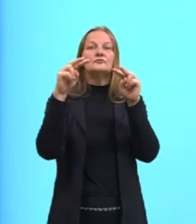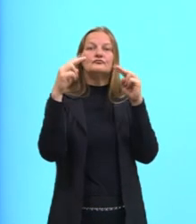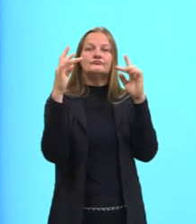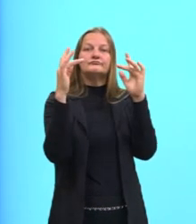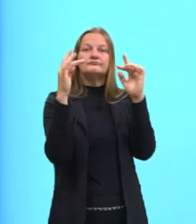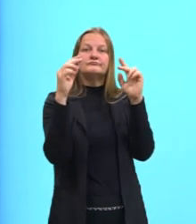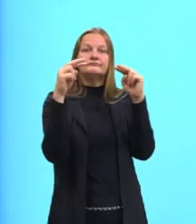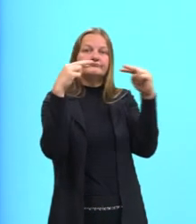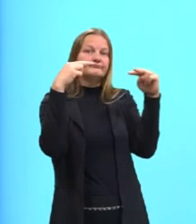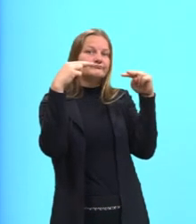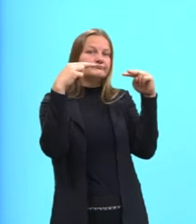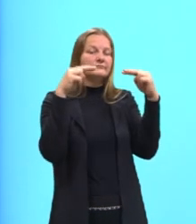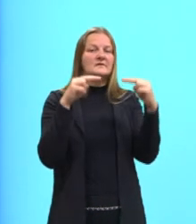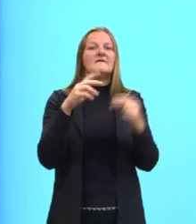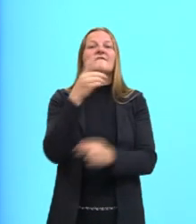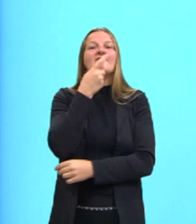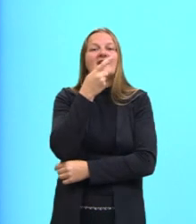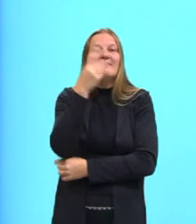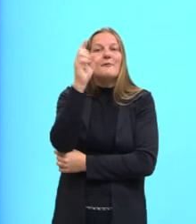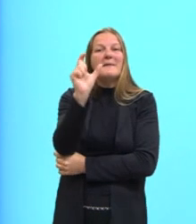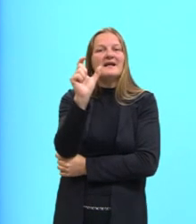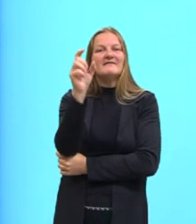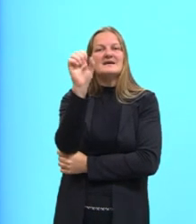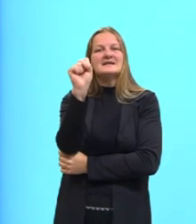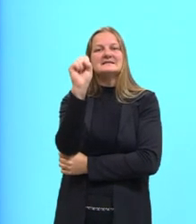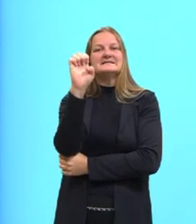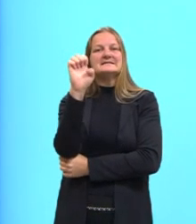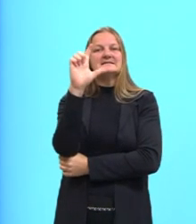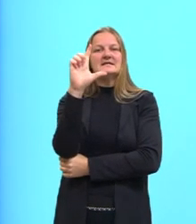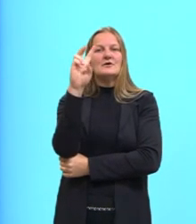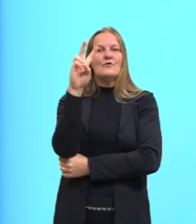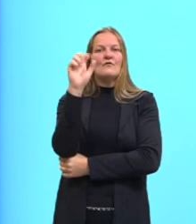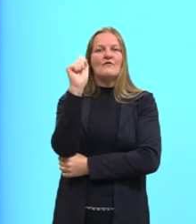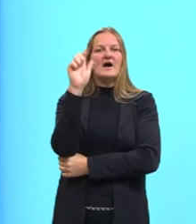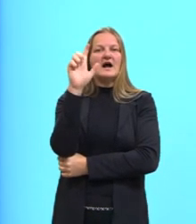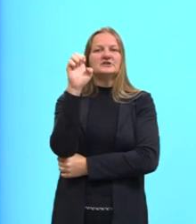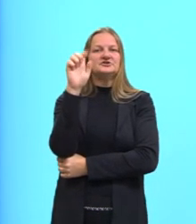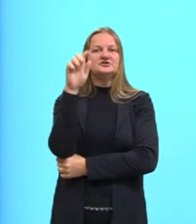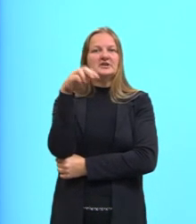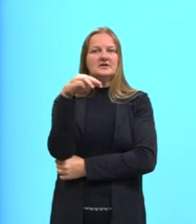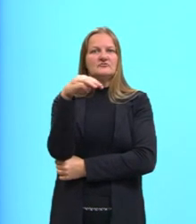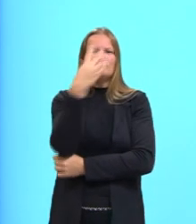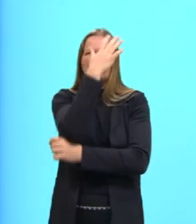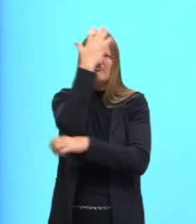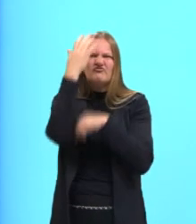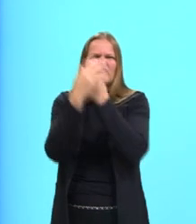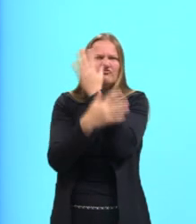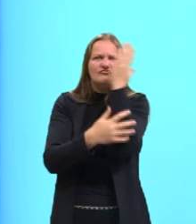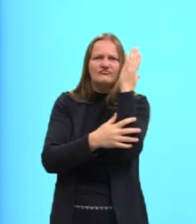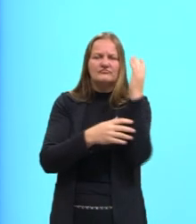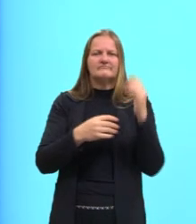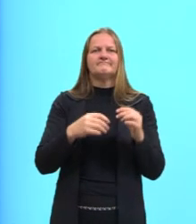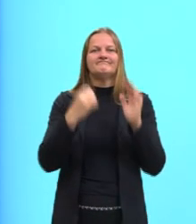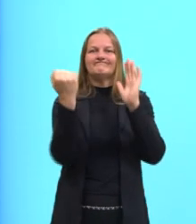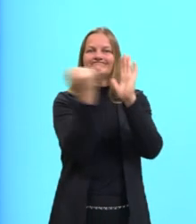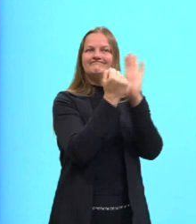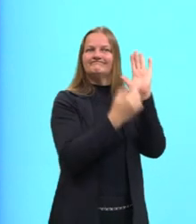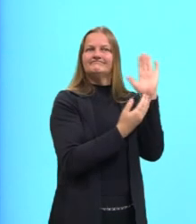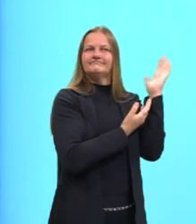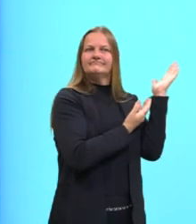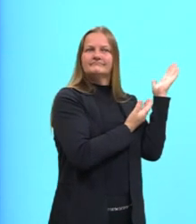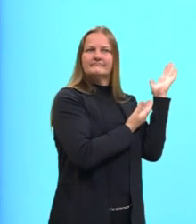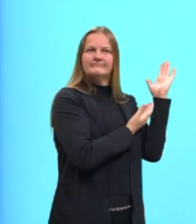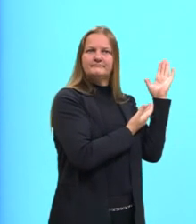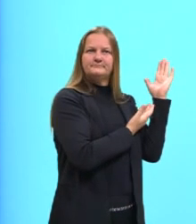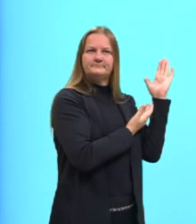selvagem, que ele chamava de selvagem. Então, aqui a gente tem essa imagem, essa imagem bastante representativa da época, de